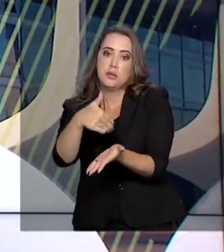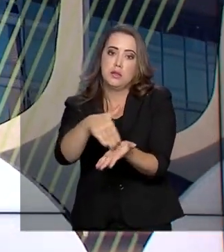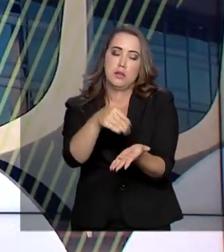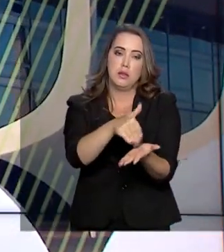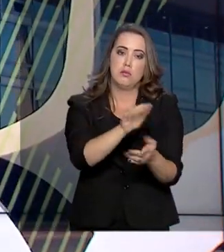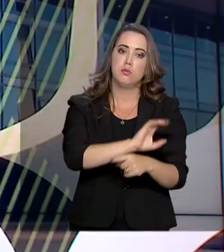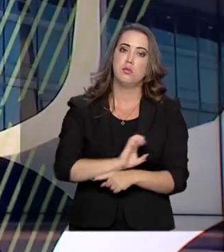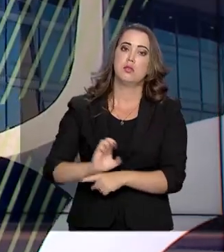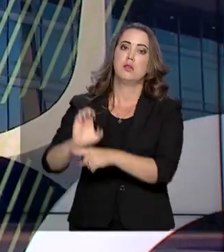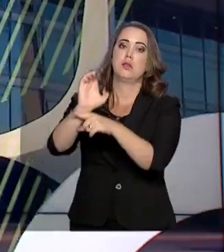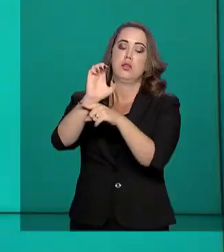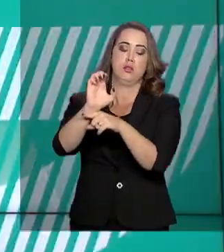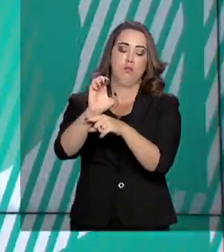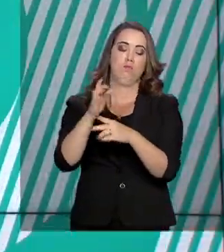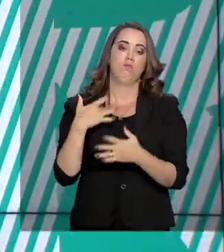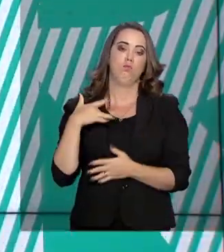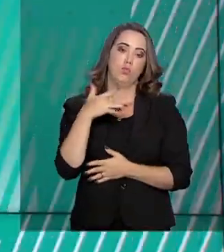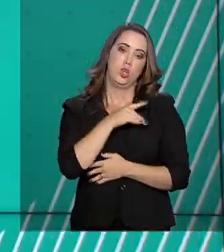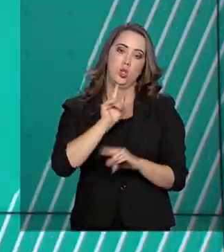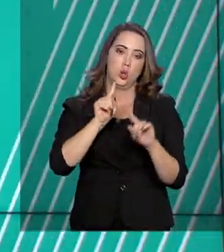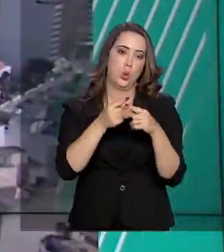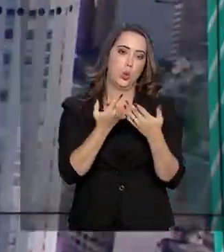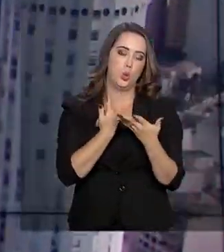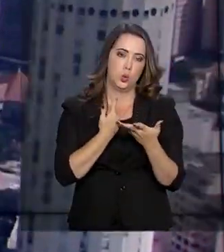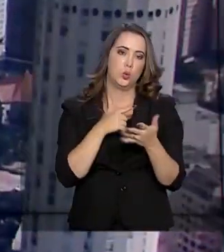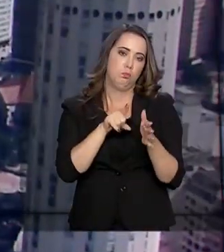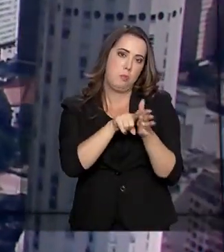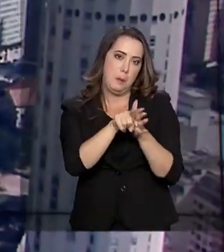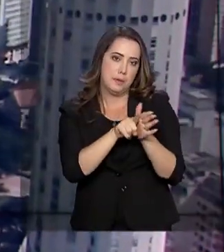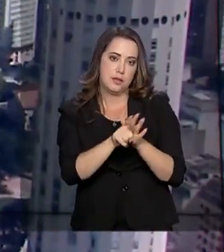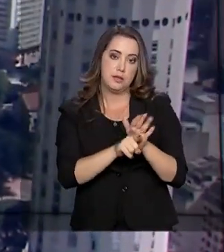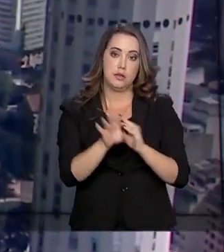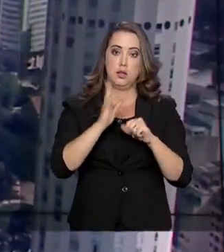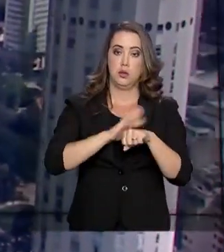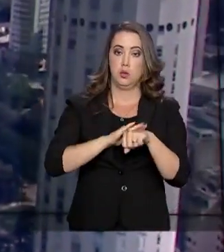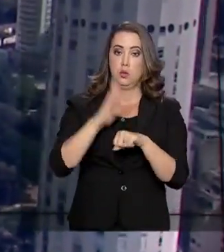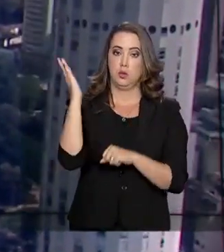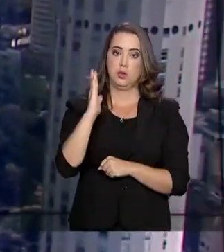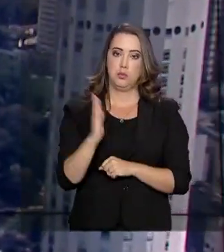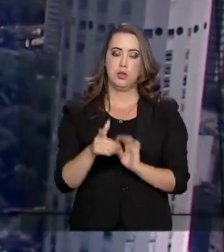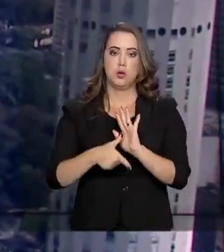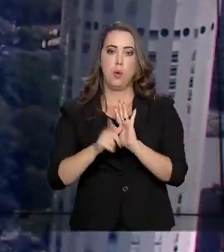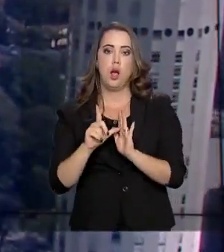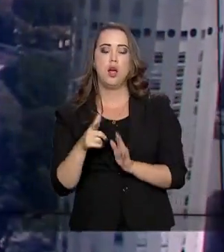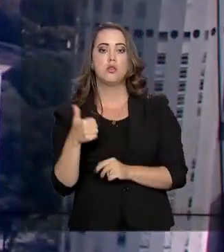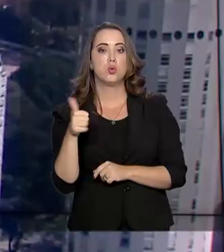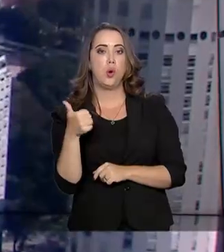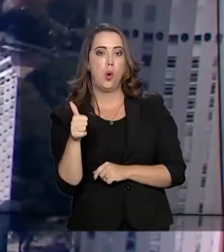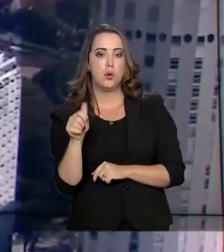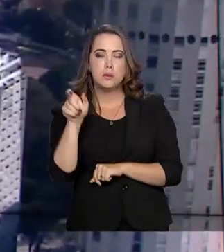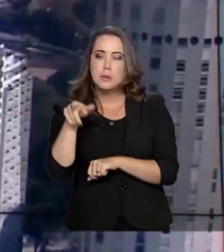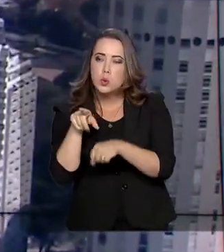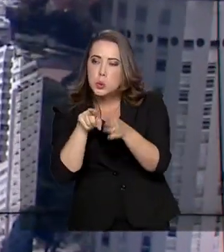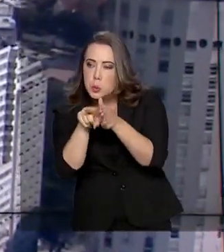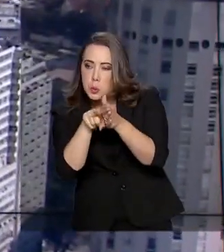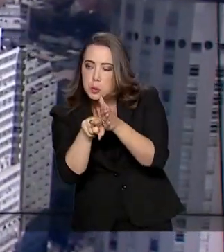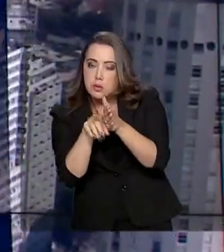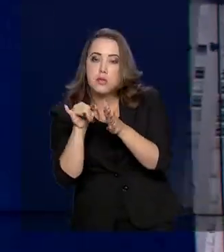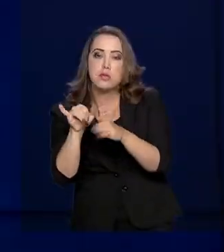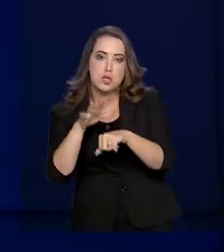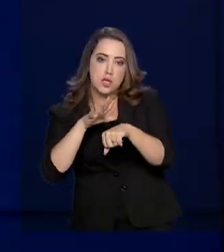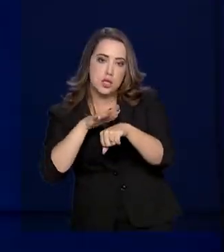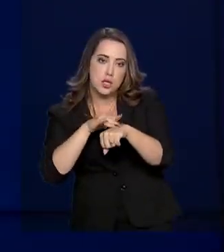sobre a situação dos casos suspeitos no Brasil. O número caiu de 11 para 7 casos suspeitos investigados.